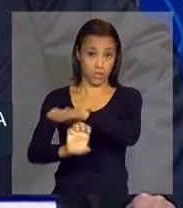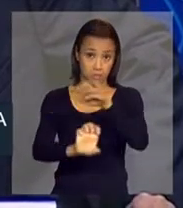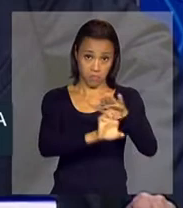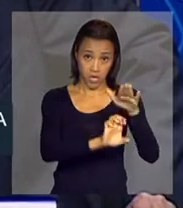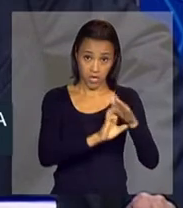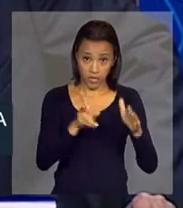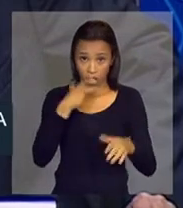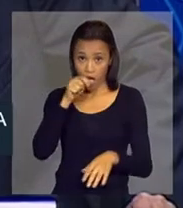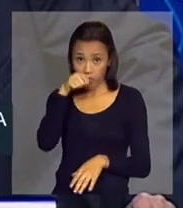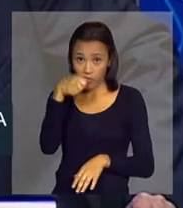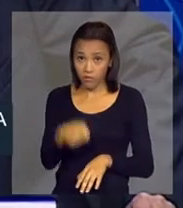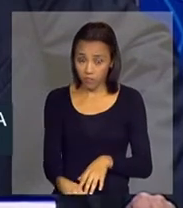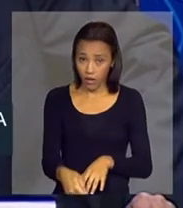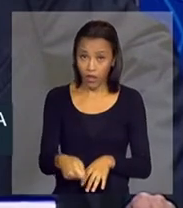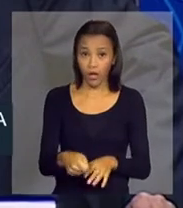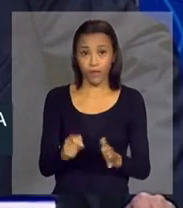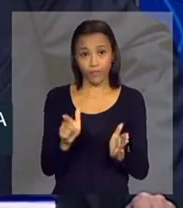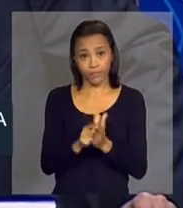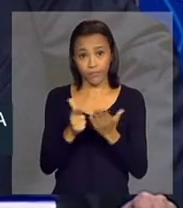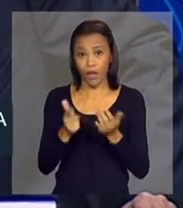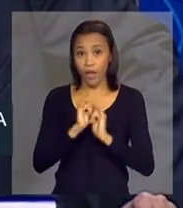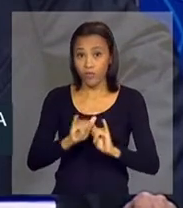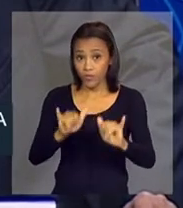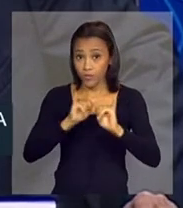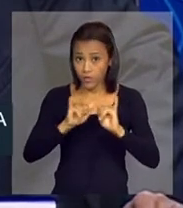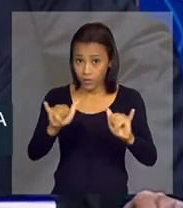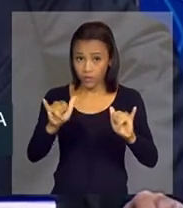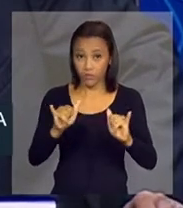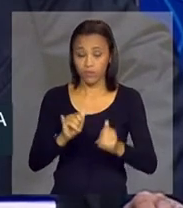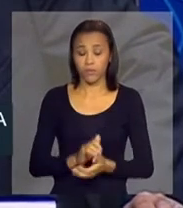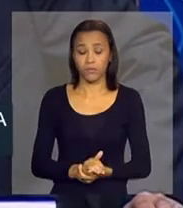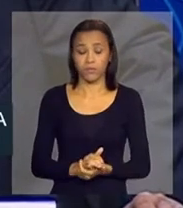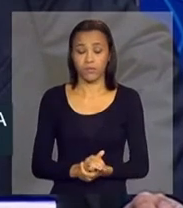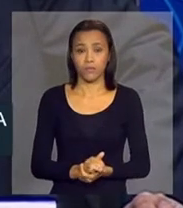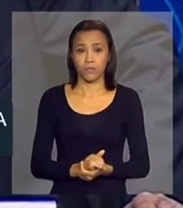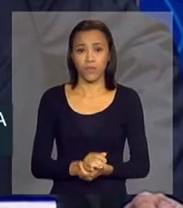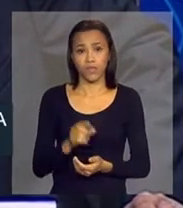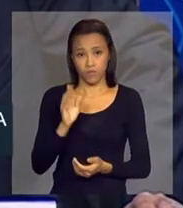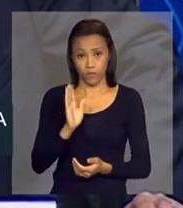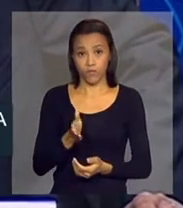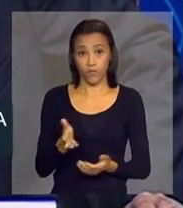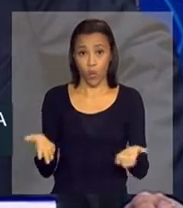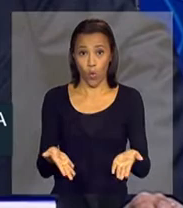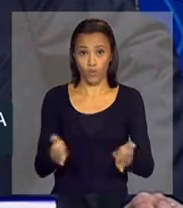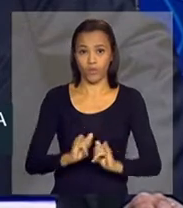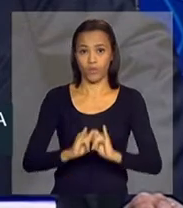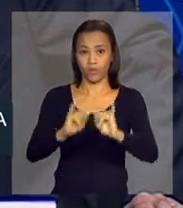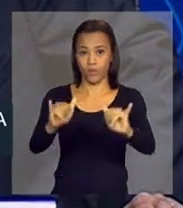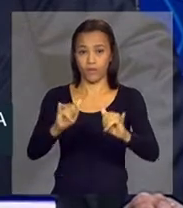na própria reportagem que foi divulgada hoje.